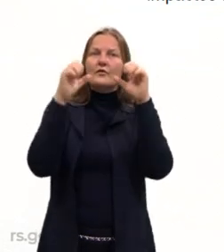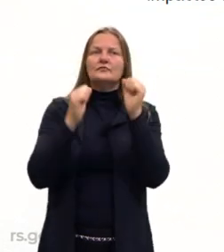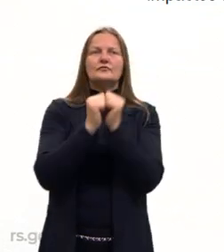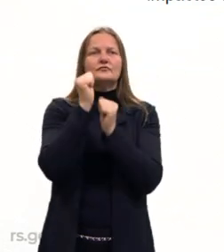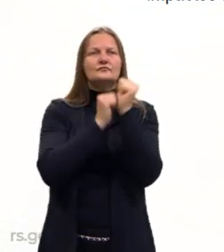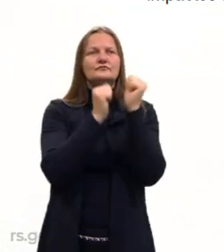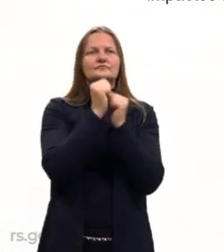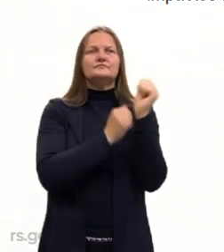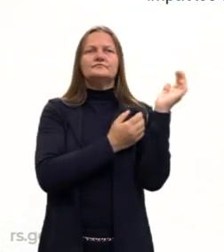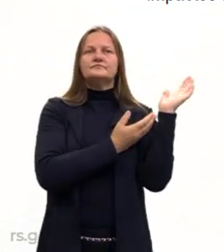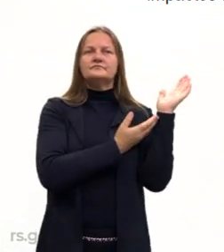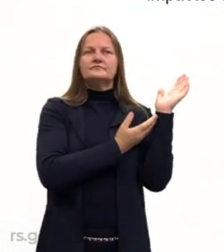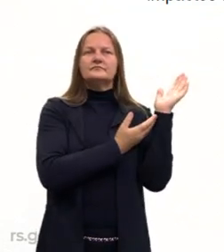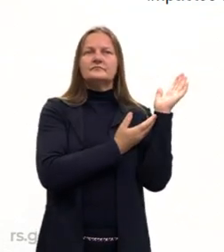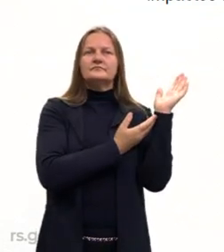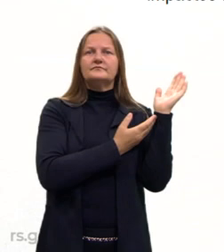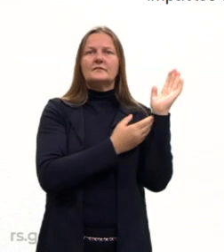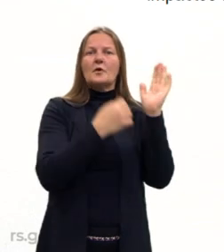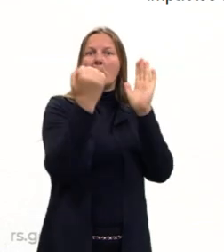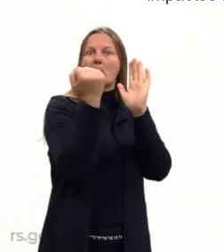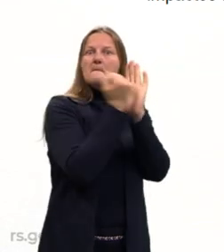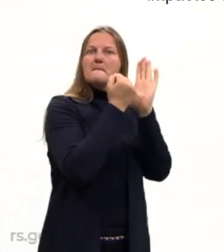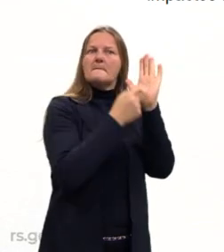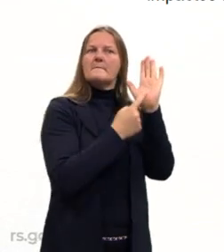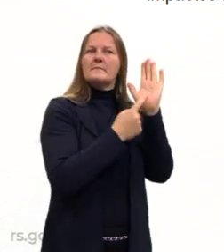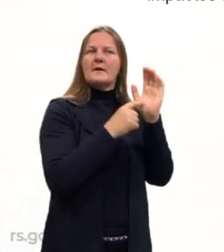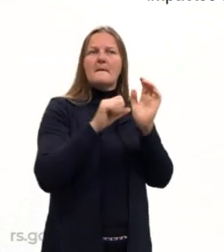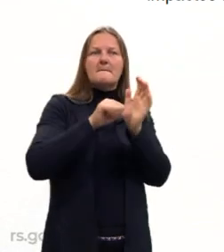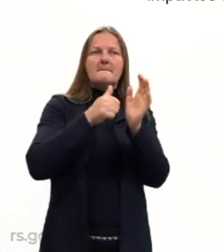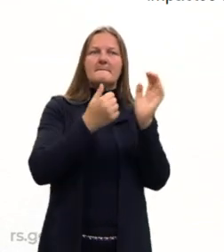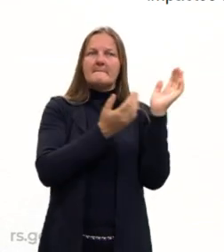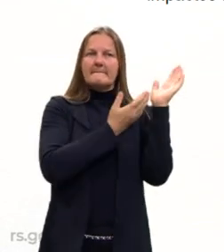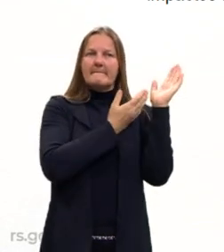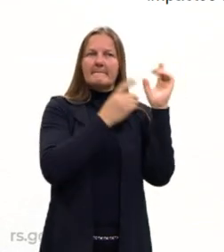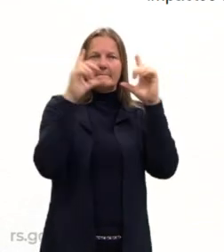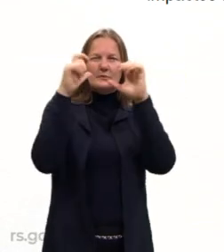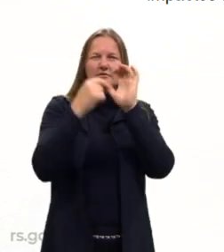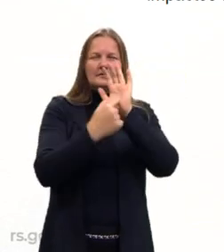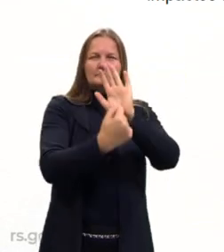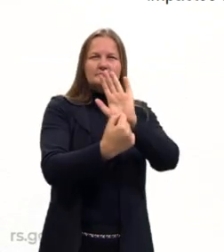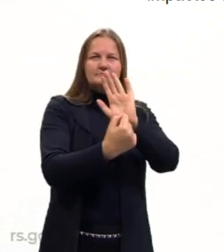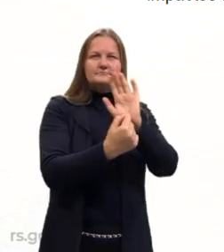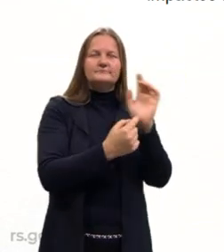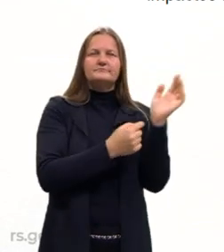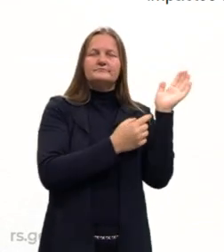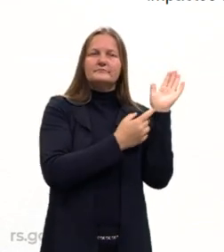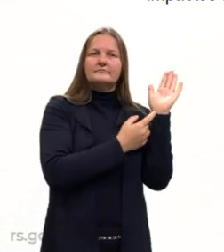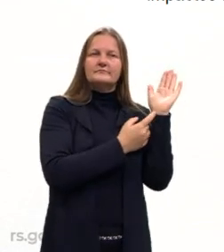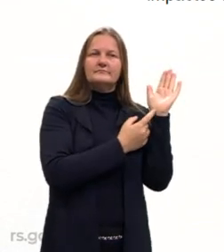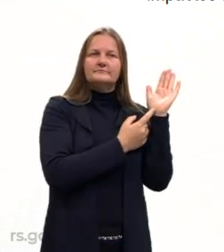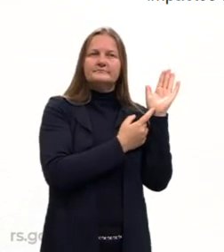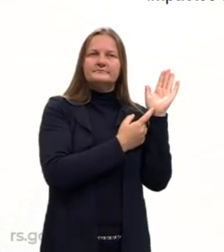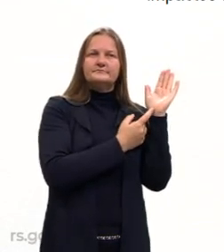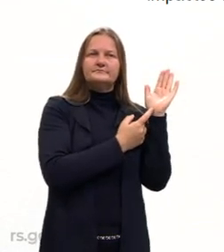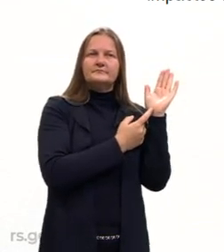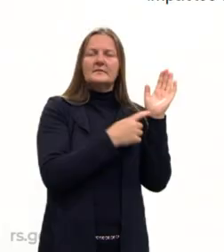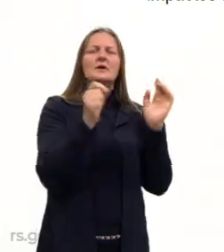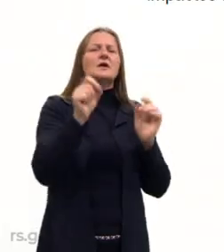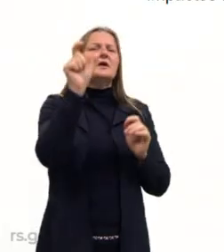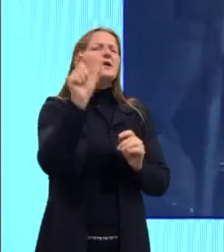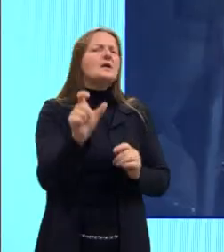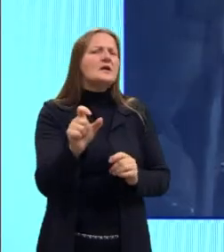foto aqui para vocês, bem emblemática aqui em cima, tá, gurizada? Dá, ó, vai mostrar aqui para vocês essa questão. Quem é que